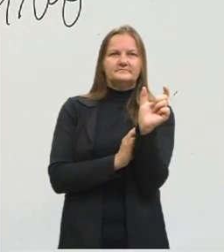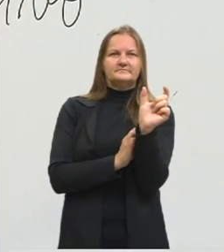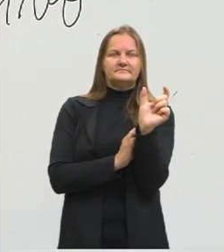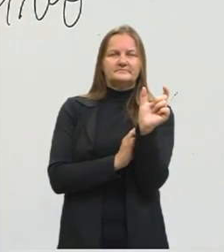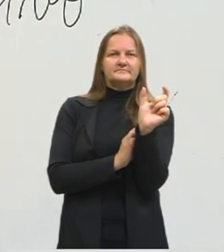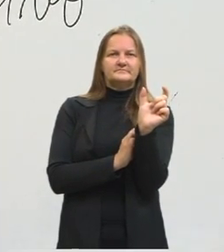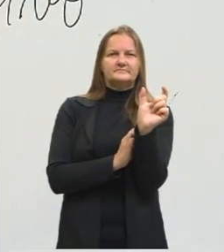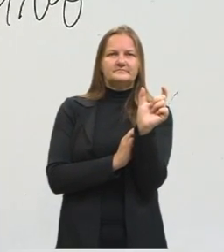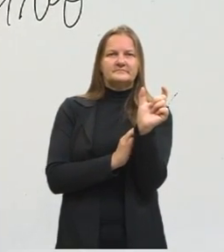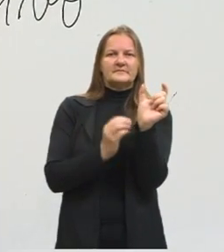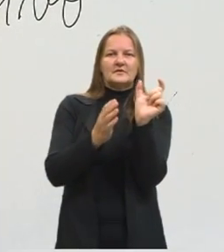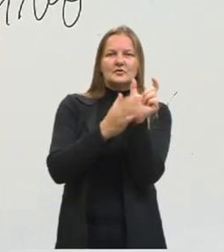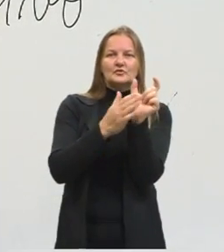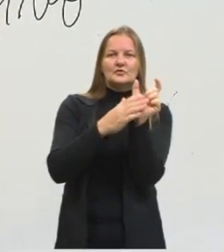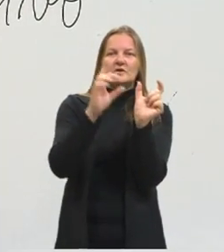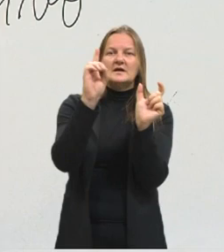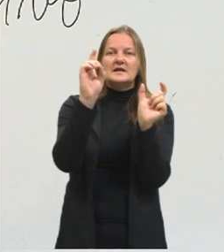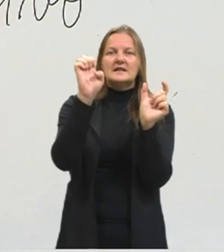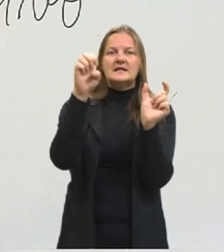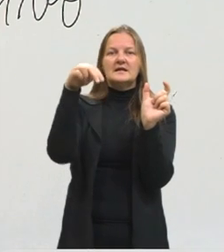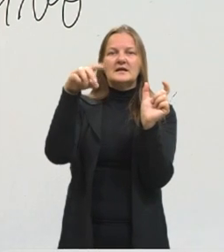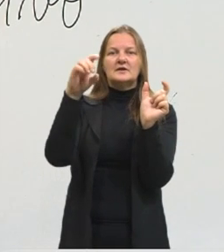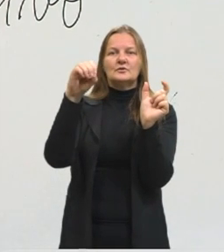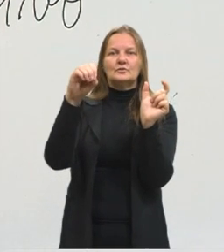ao denotativo,